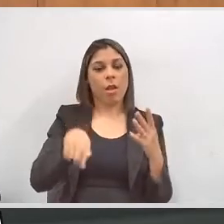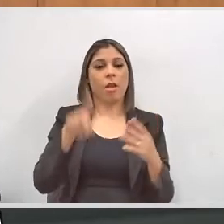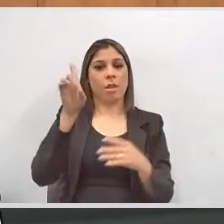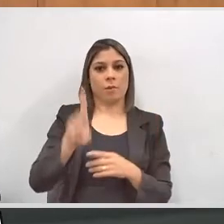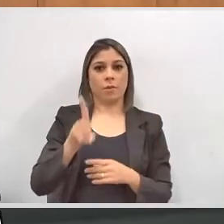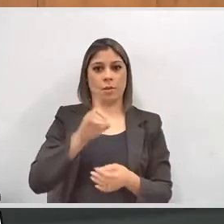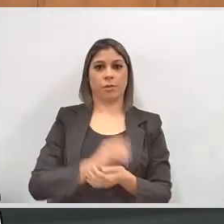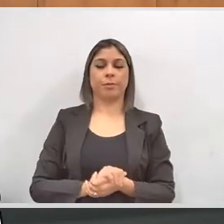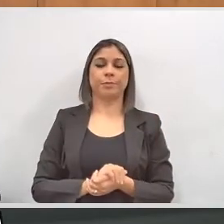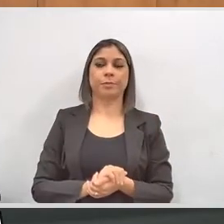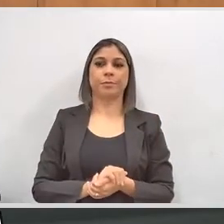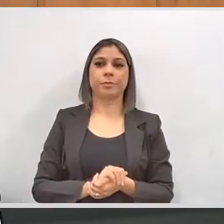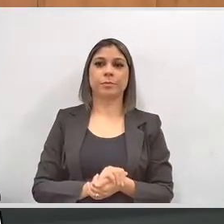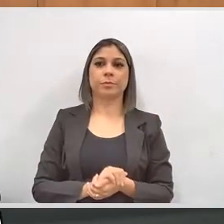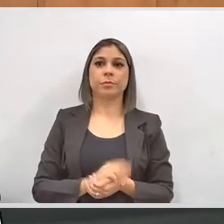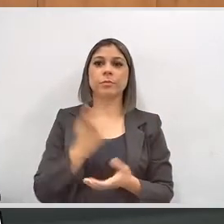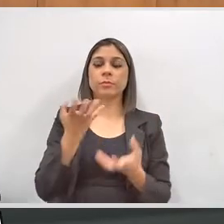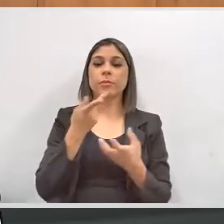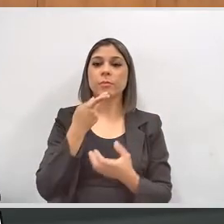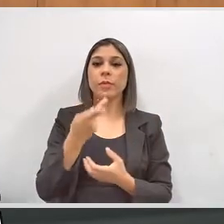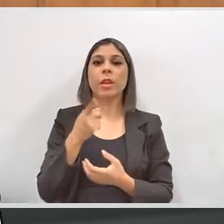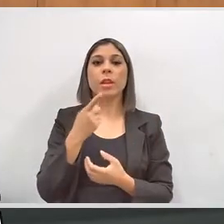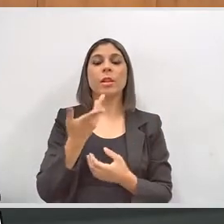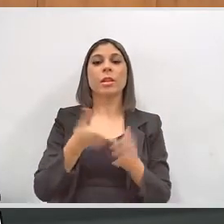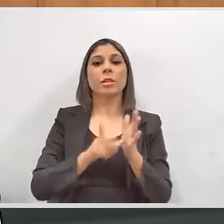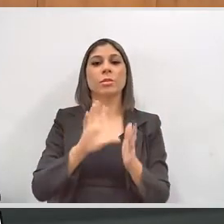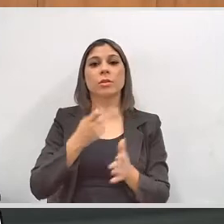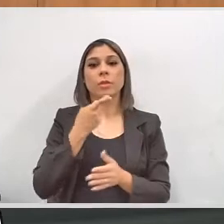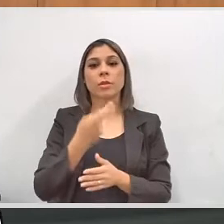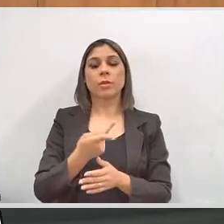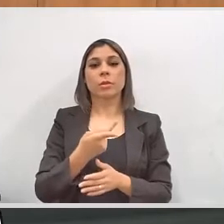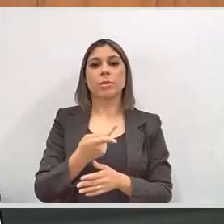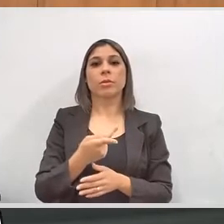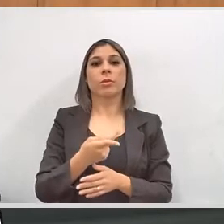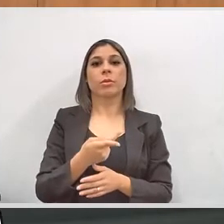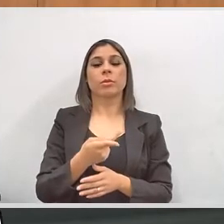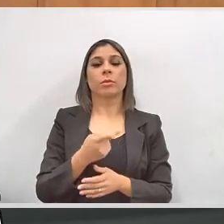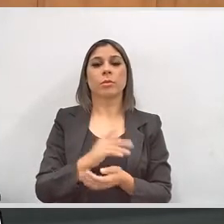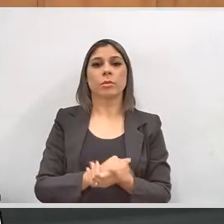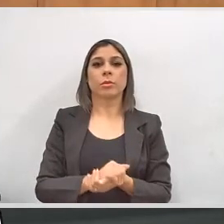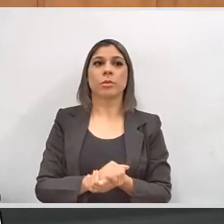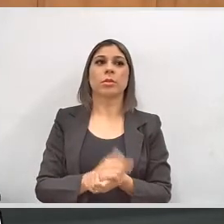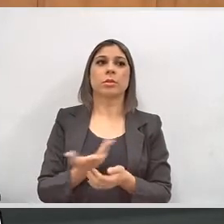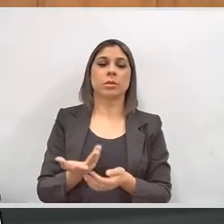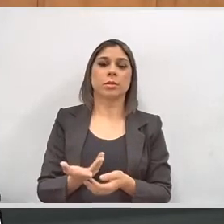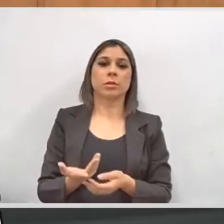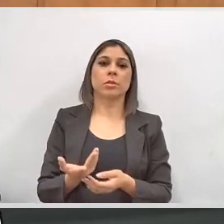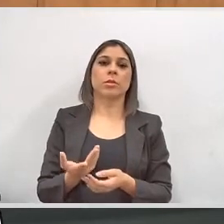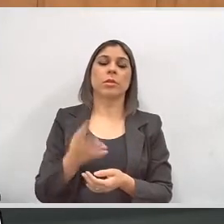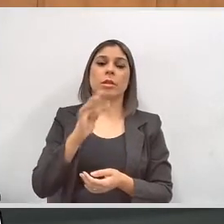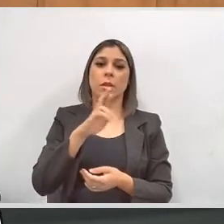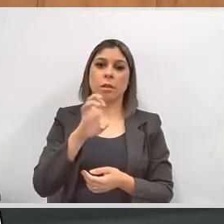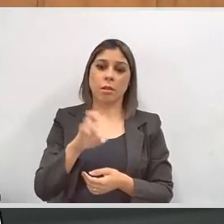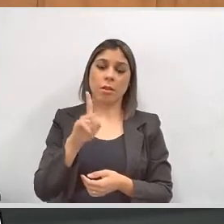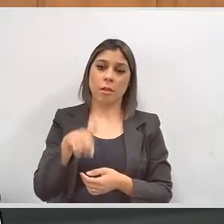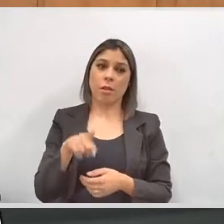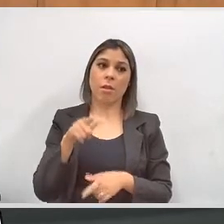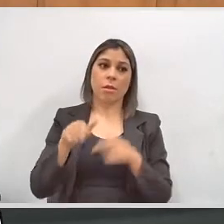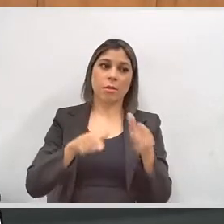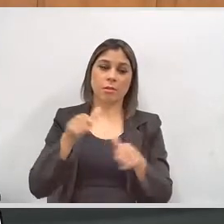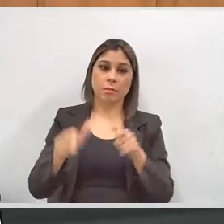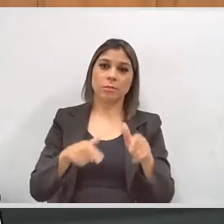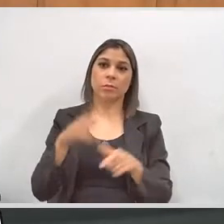licença, que isso já foi até mencionado ali, entre as ações institucionais do TRE, é uma ação